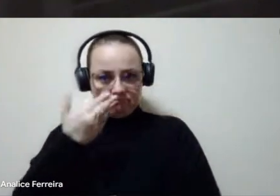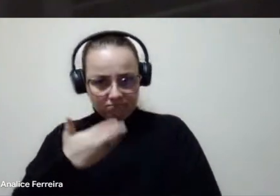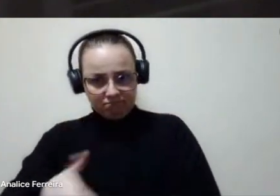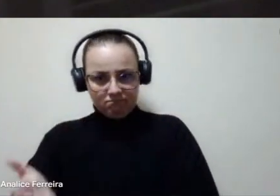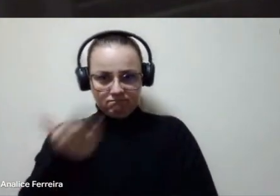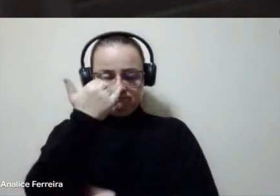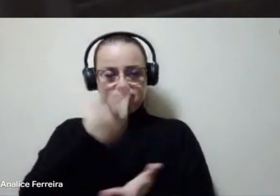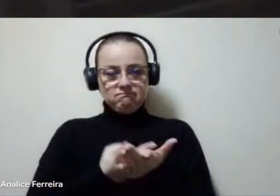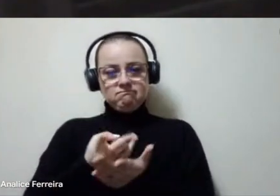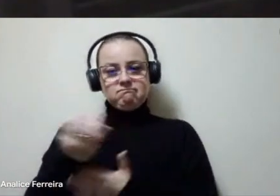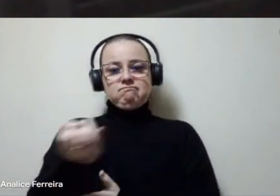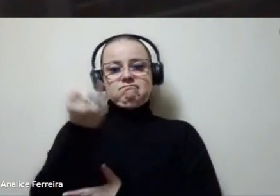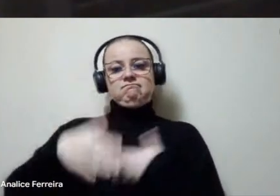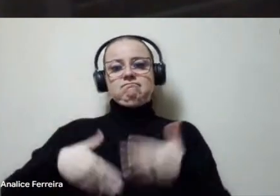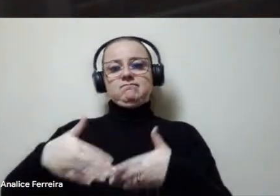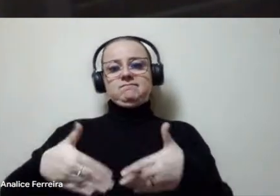esse importante processo.